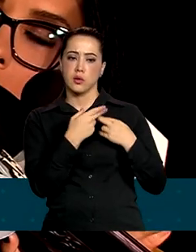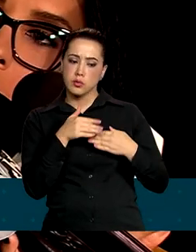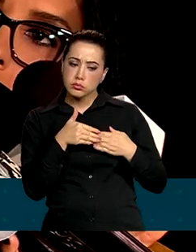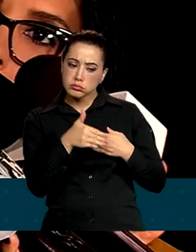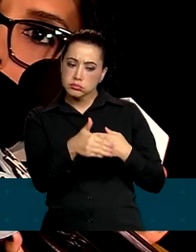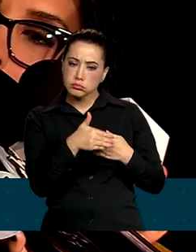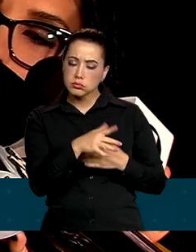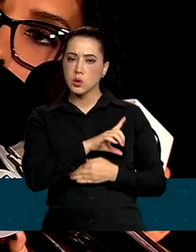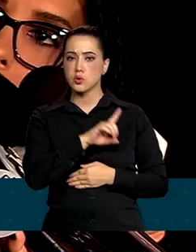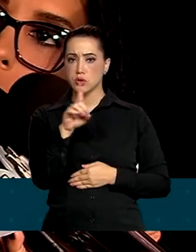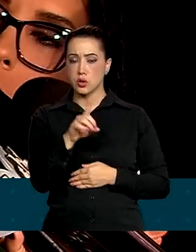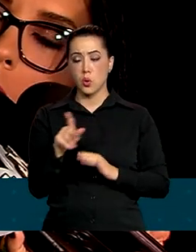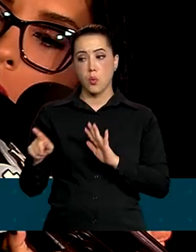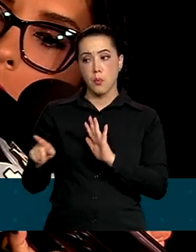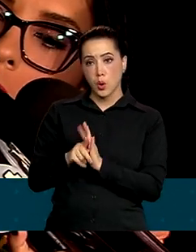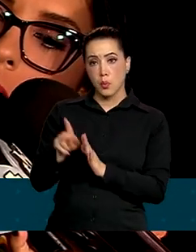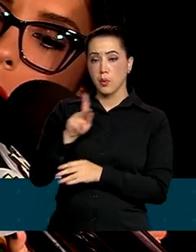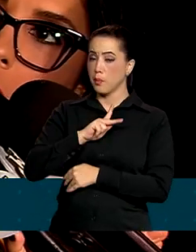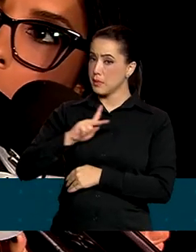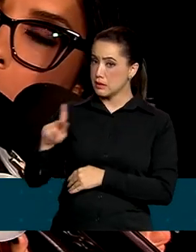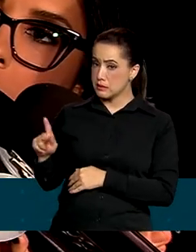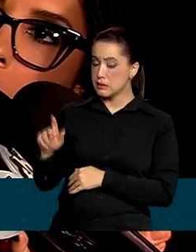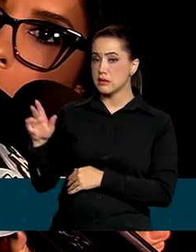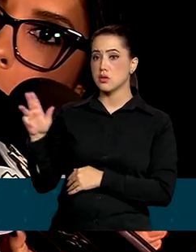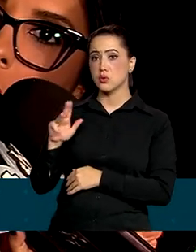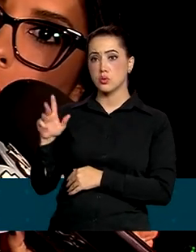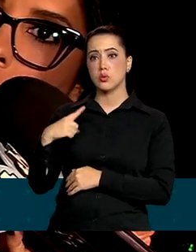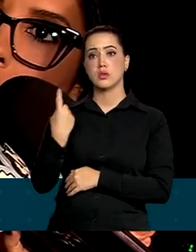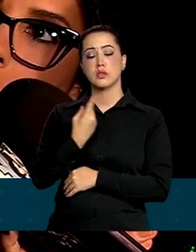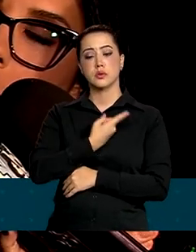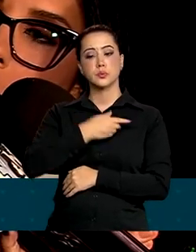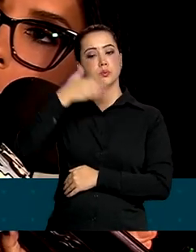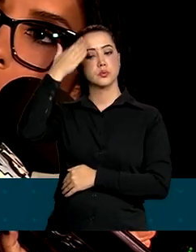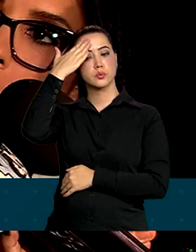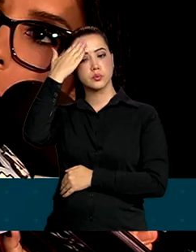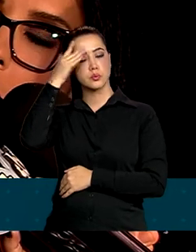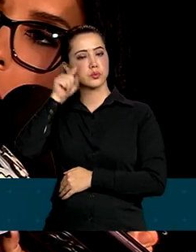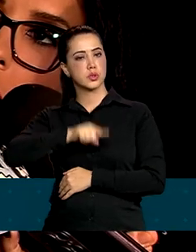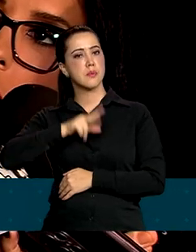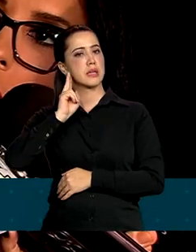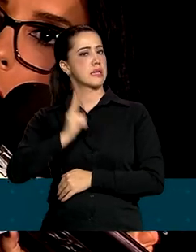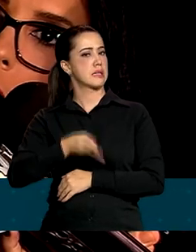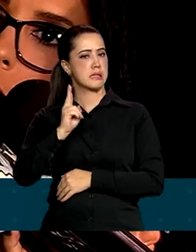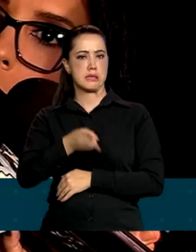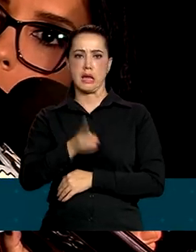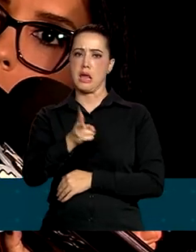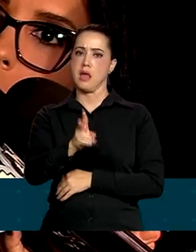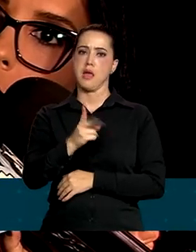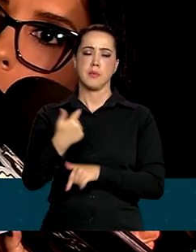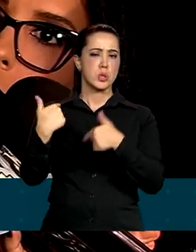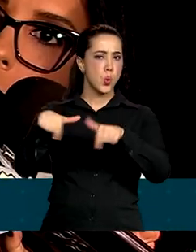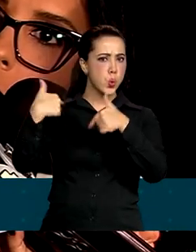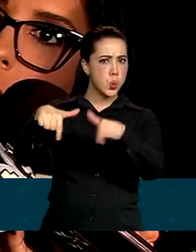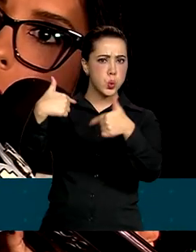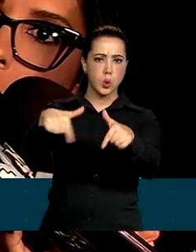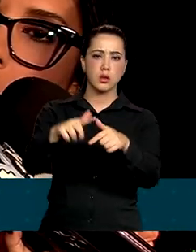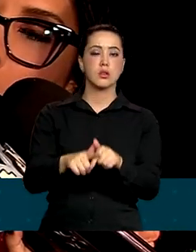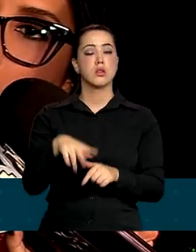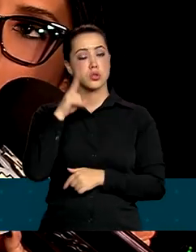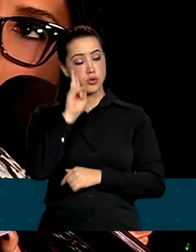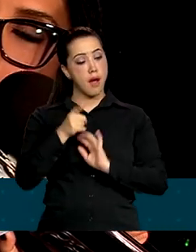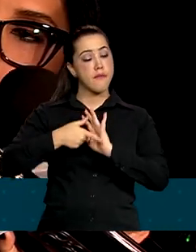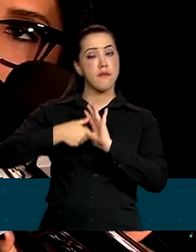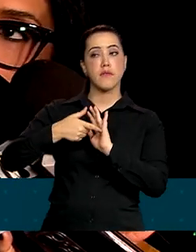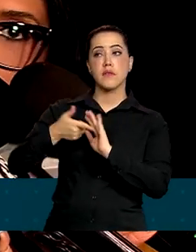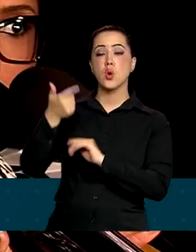dias. O próprio presidente, a gente sabe que ele é muito ativo, né? Eu já vi outras vezes isso acontecer